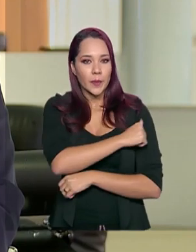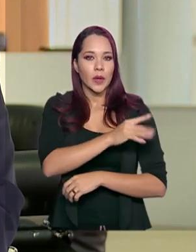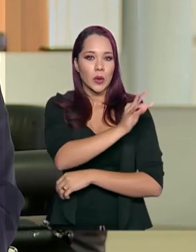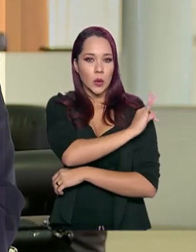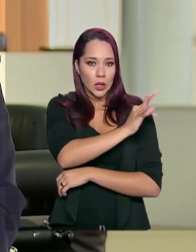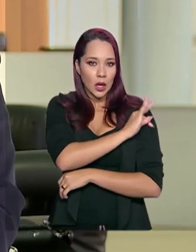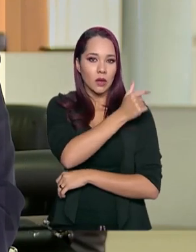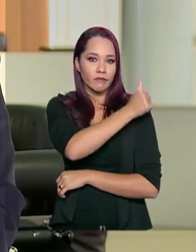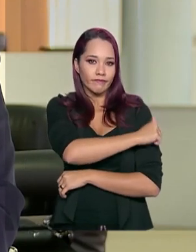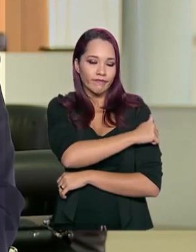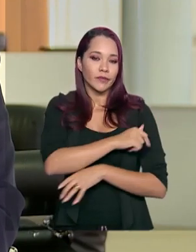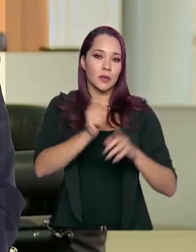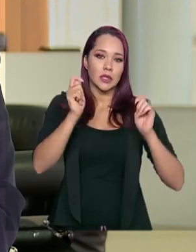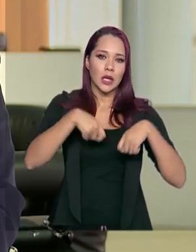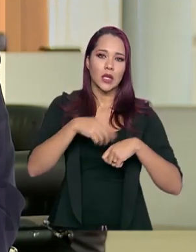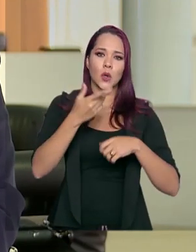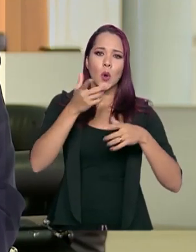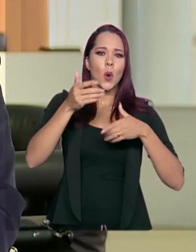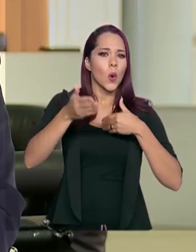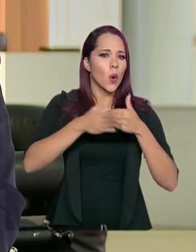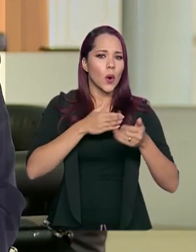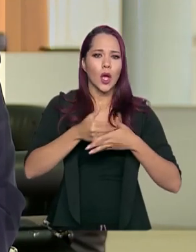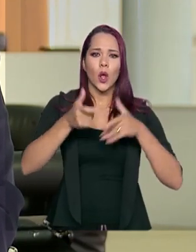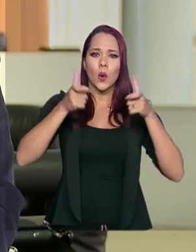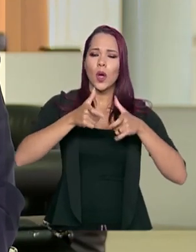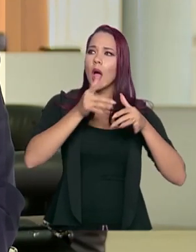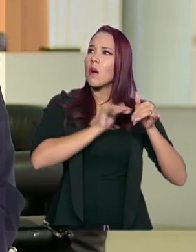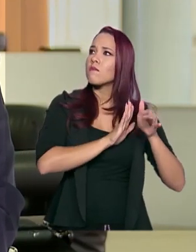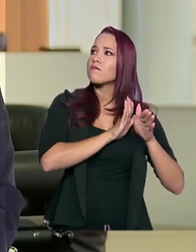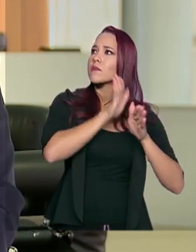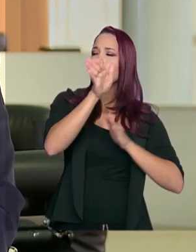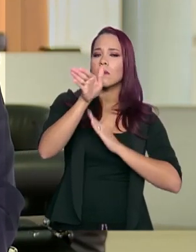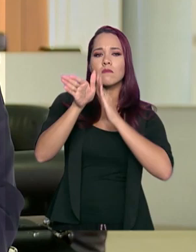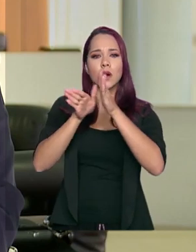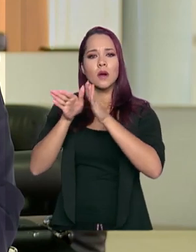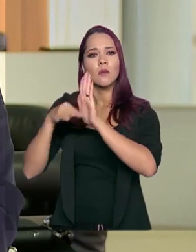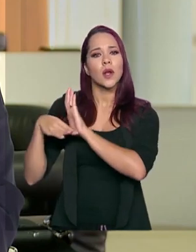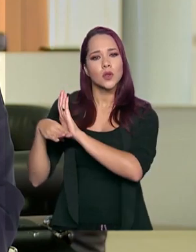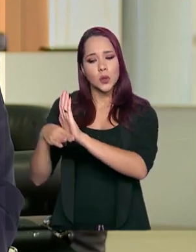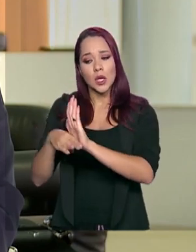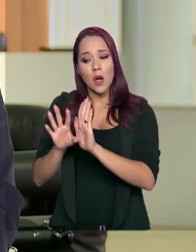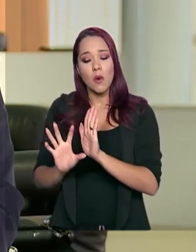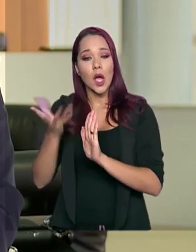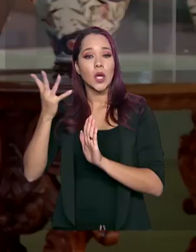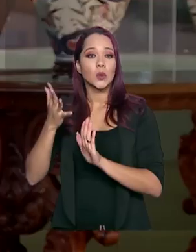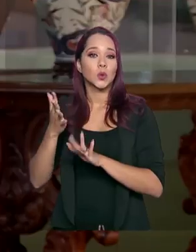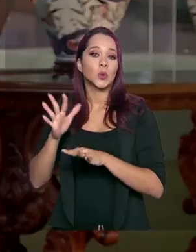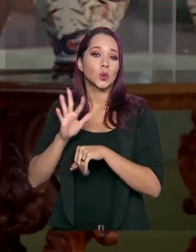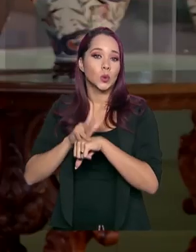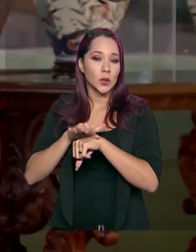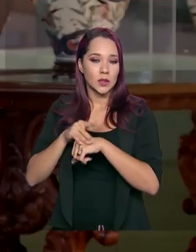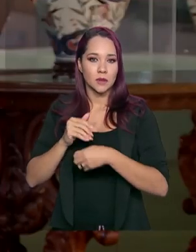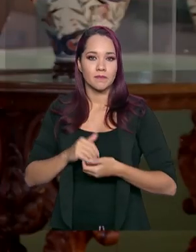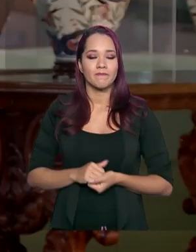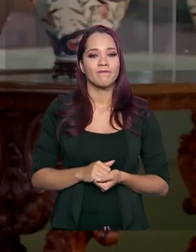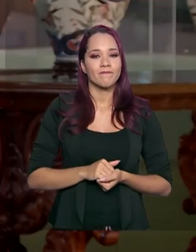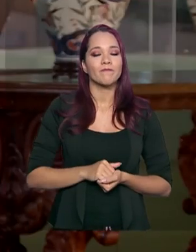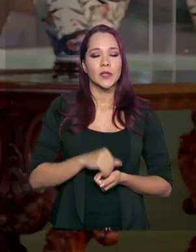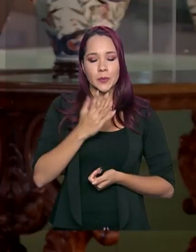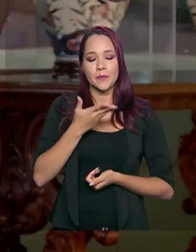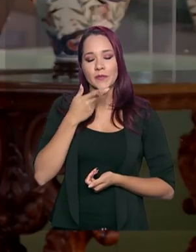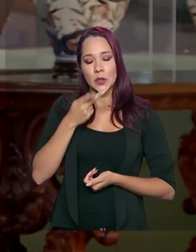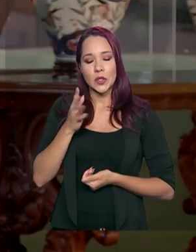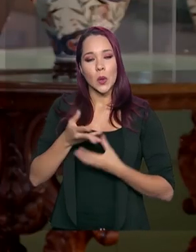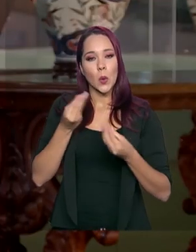com capacitação para ir a qualquer local do território para atender, por exemplo, um caso de surto. Bom, secretário, a gente falou sobre a